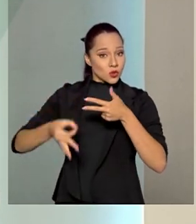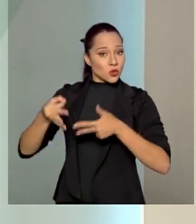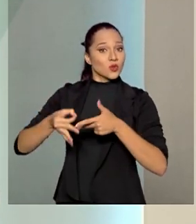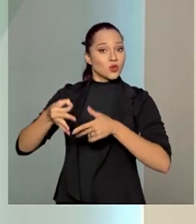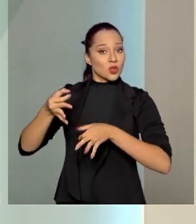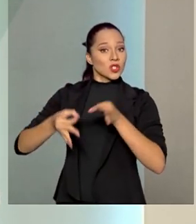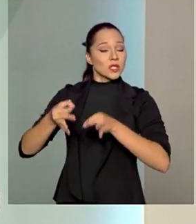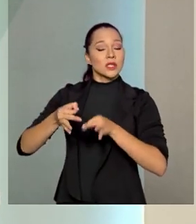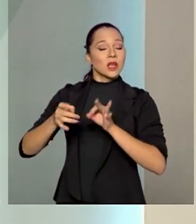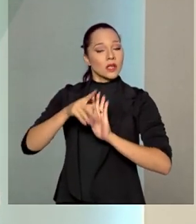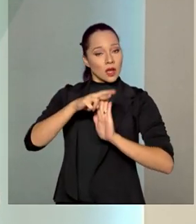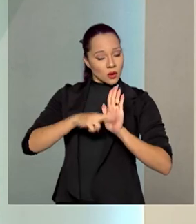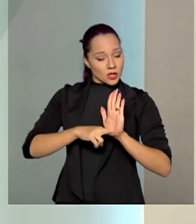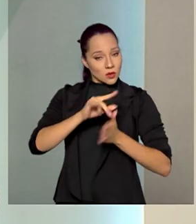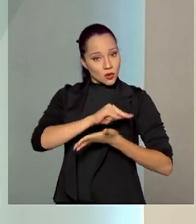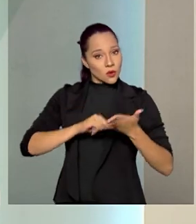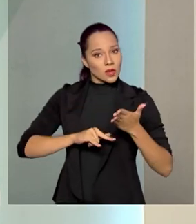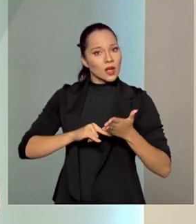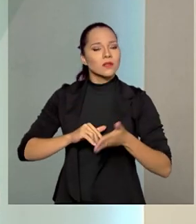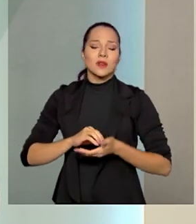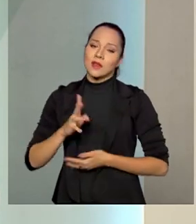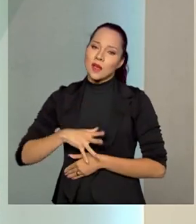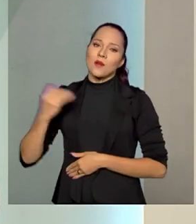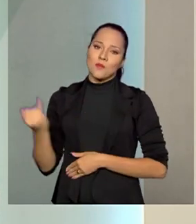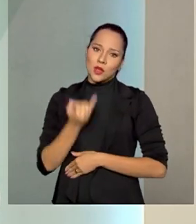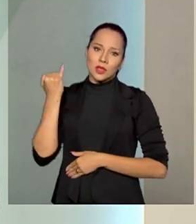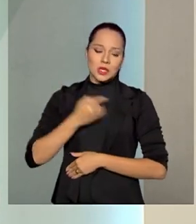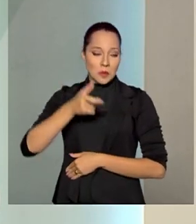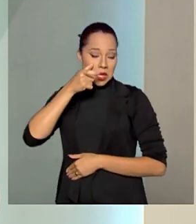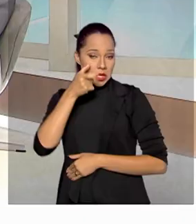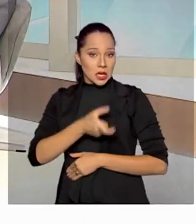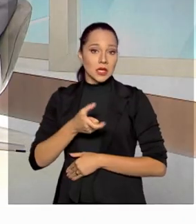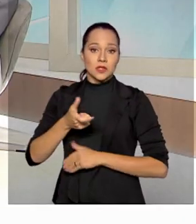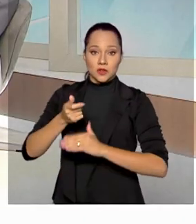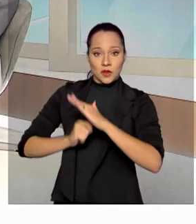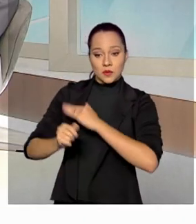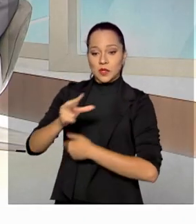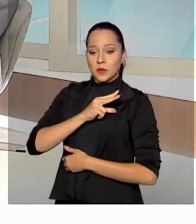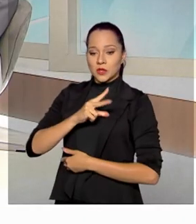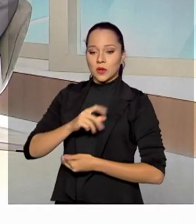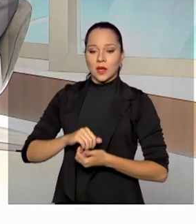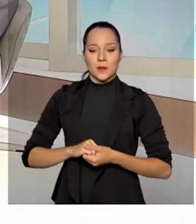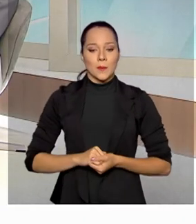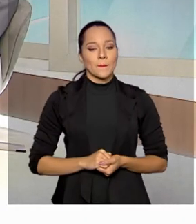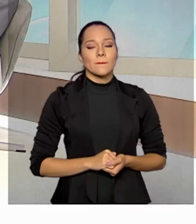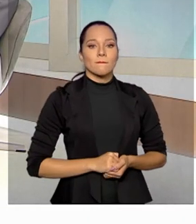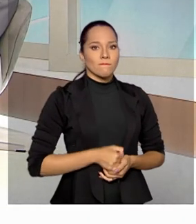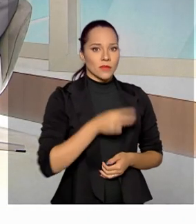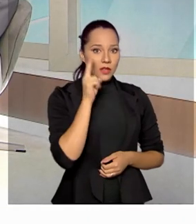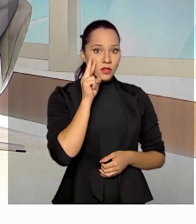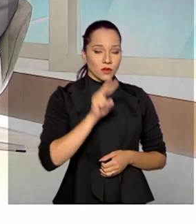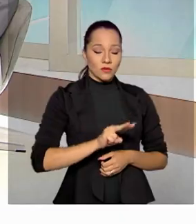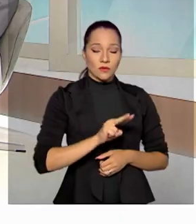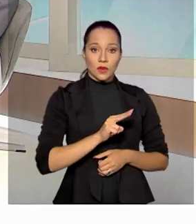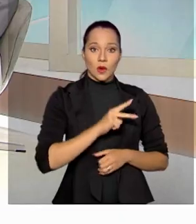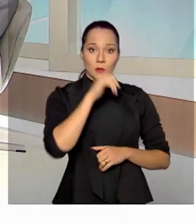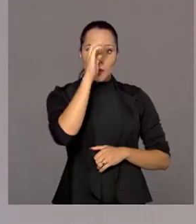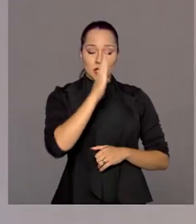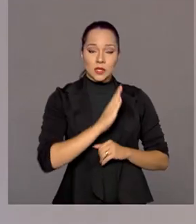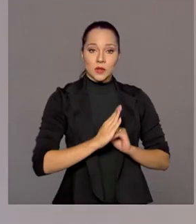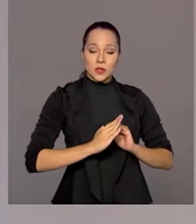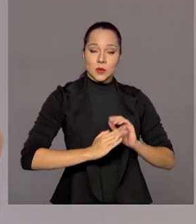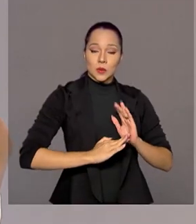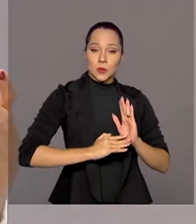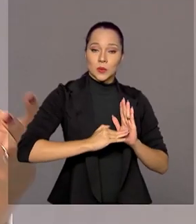isso é extremamente importante para atrair investimentos privados. Ministro, a gente vê então o Brasil numa posição de vanguarda nessa